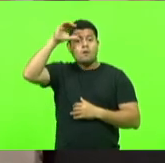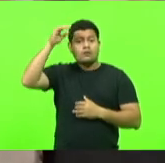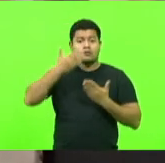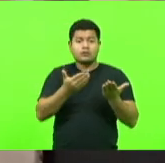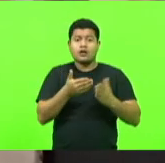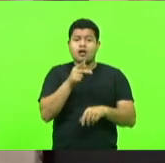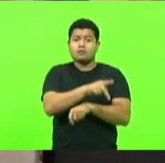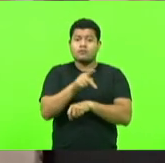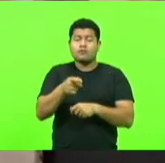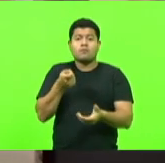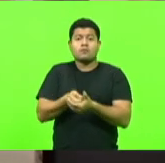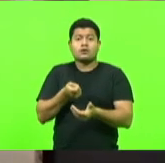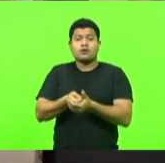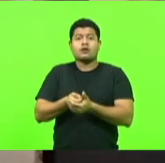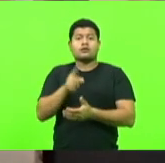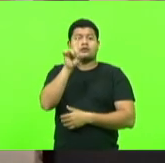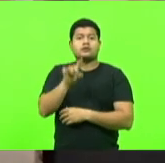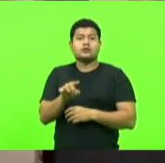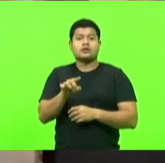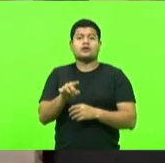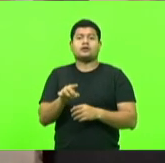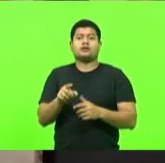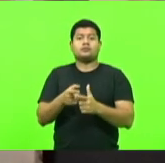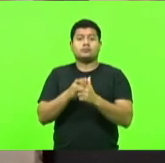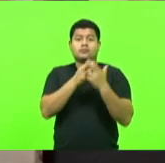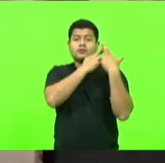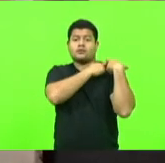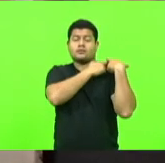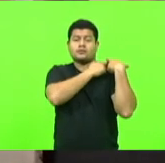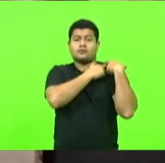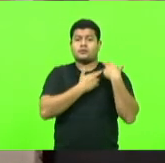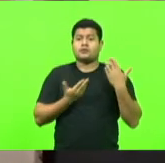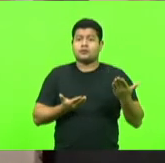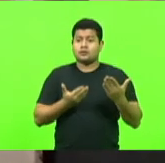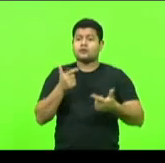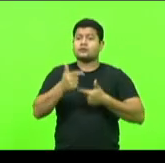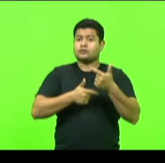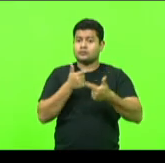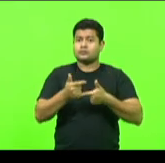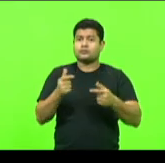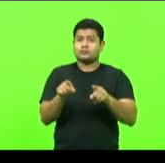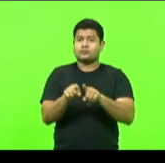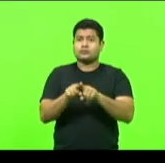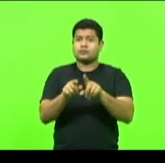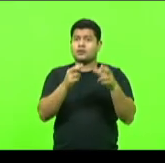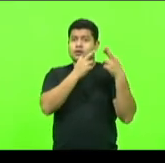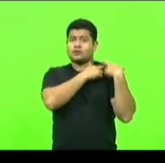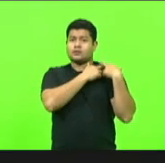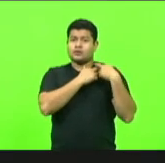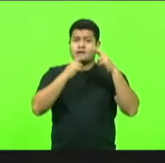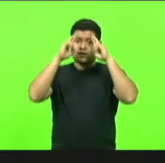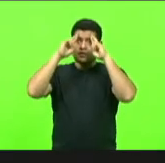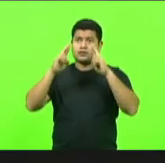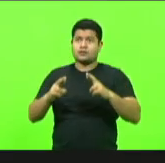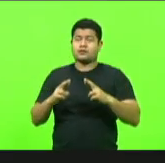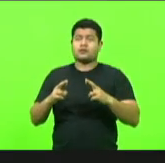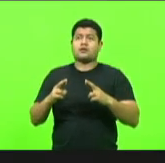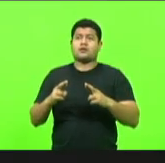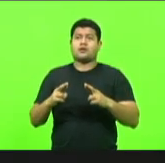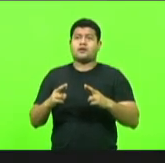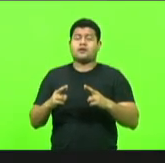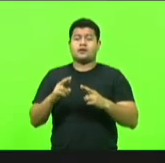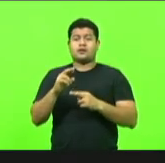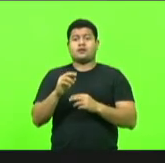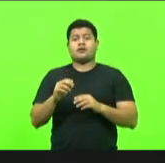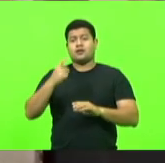deveres no exercício da função, e também sobre a sua responsabilidade de respeitar as convicções políticas, ideológicas,